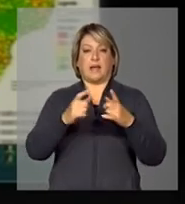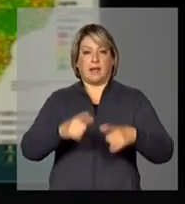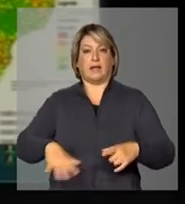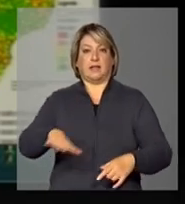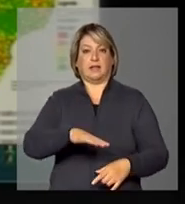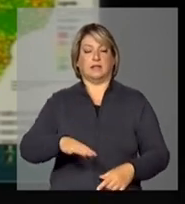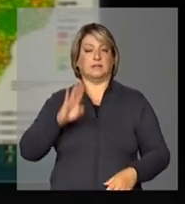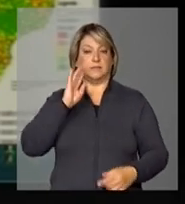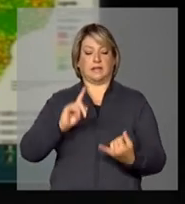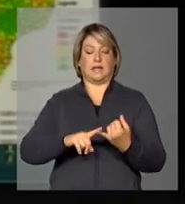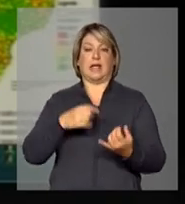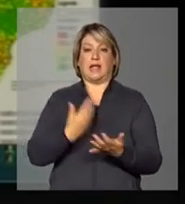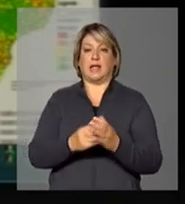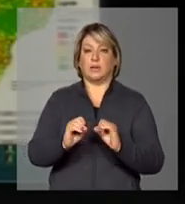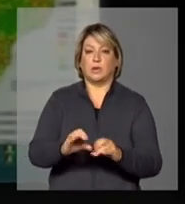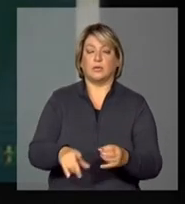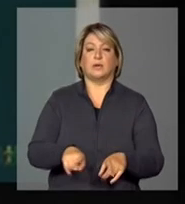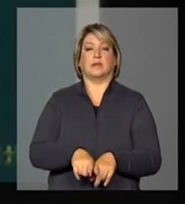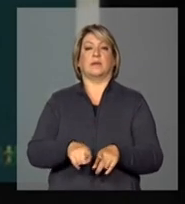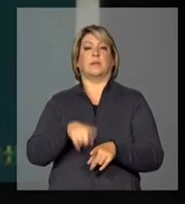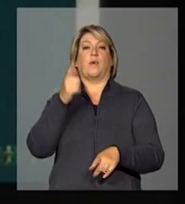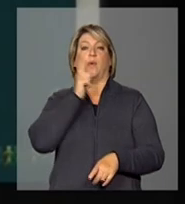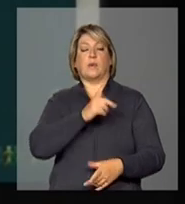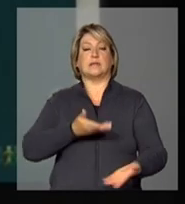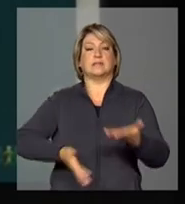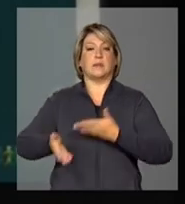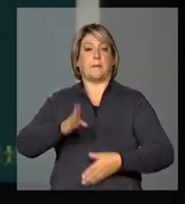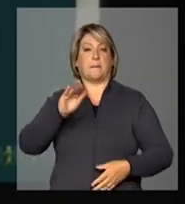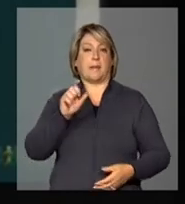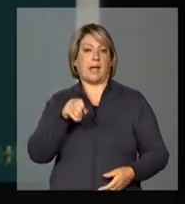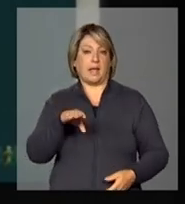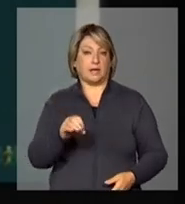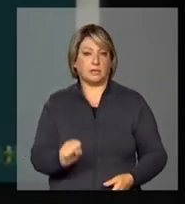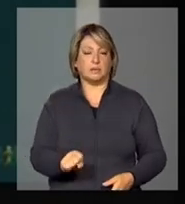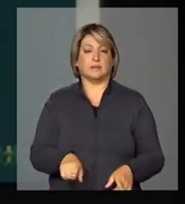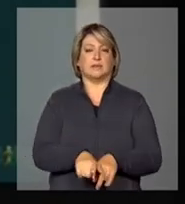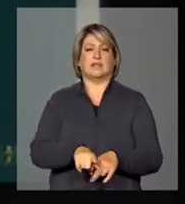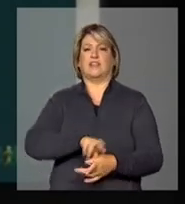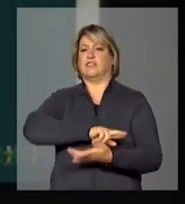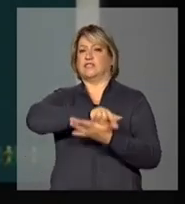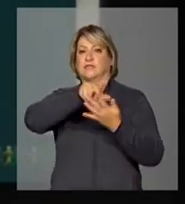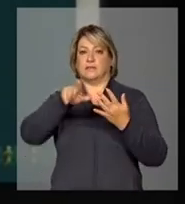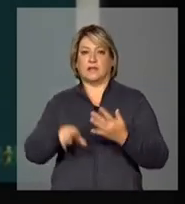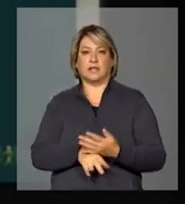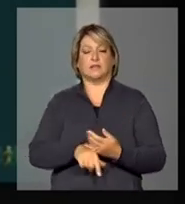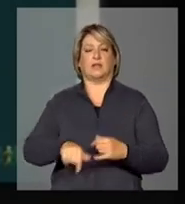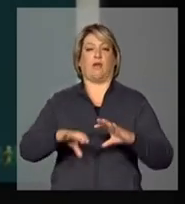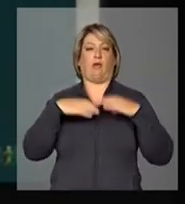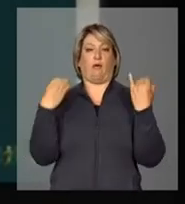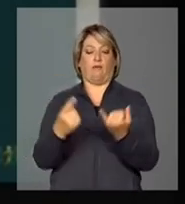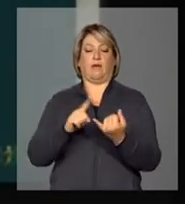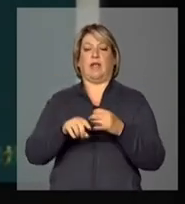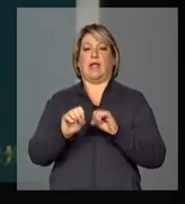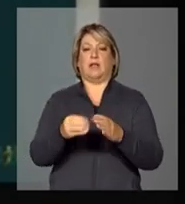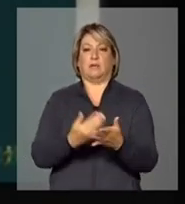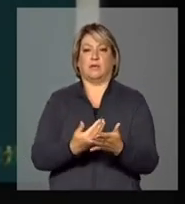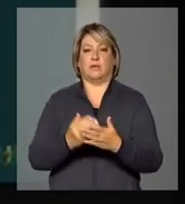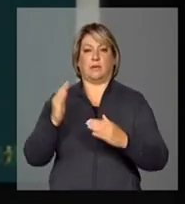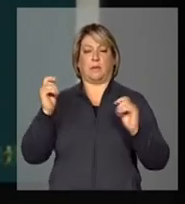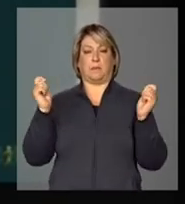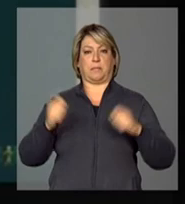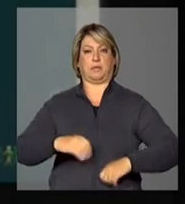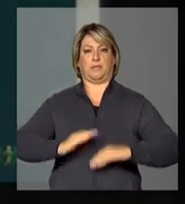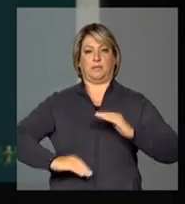como a educação, o acesso a serviços básicos, na verdade, trabalhando em torno dos diversos eixos da conferência, que são educação, capacitação profissional,